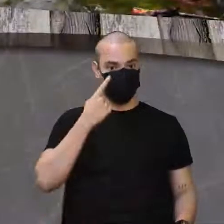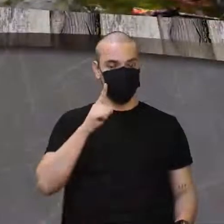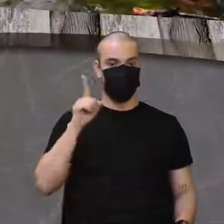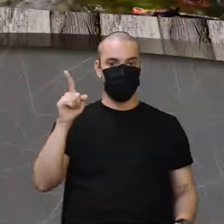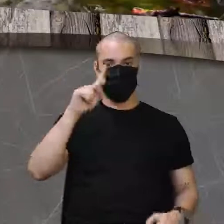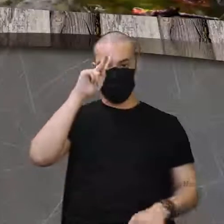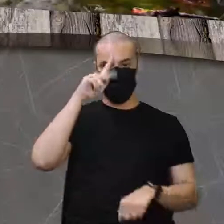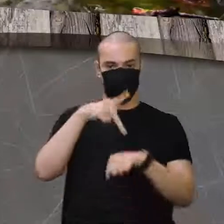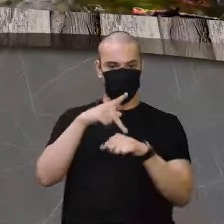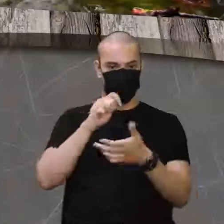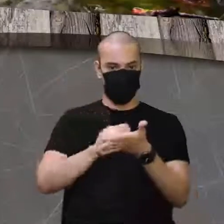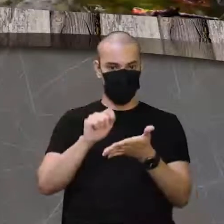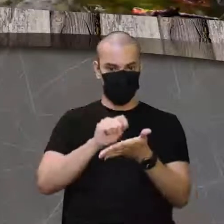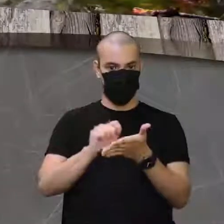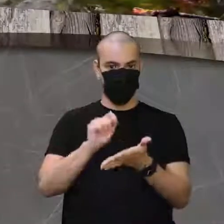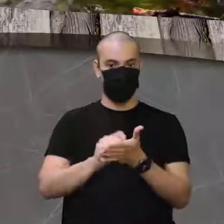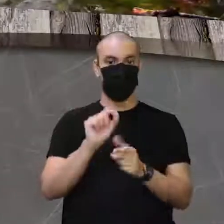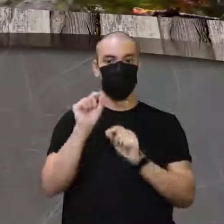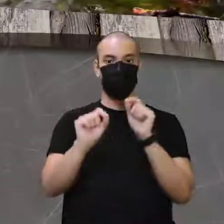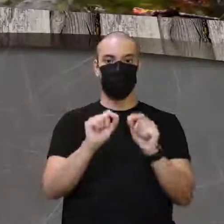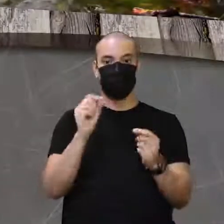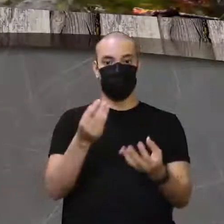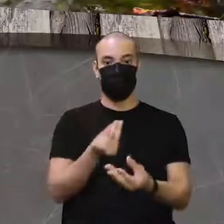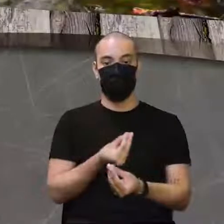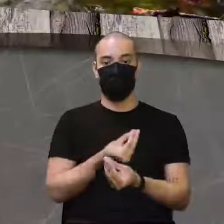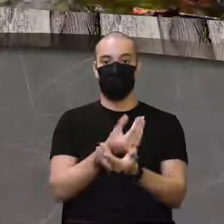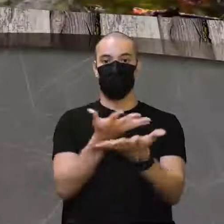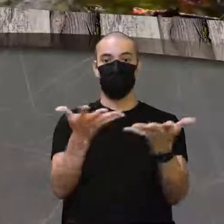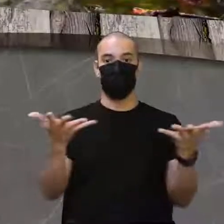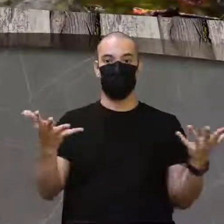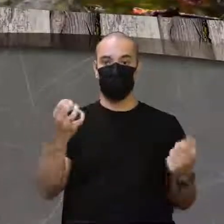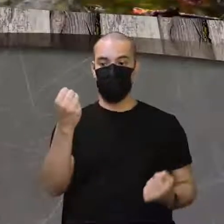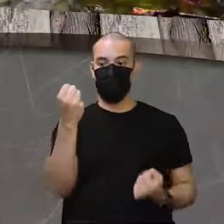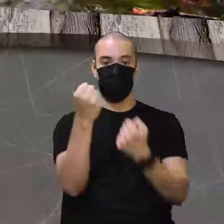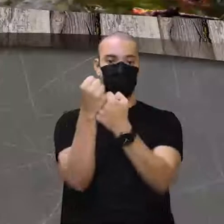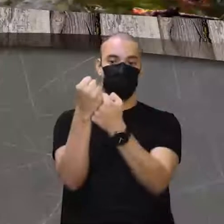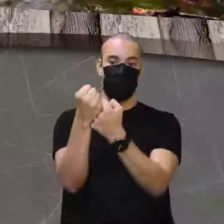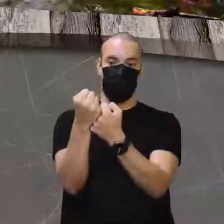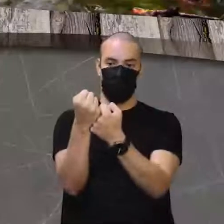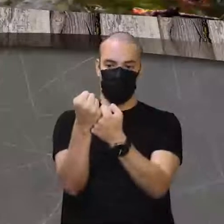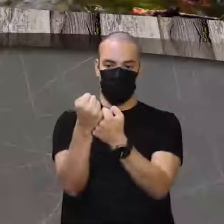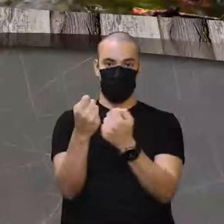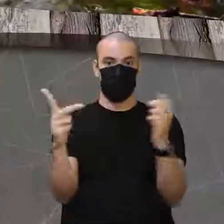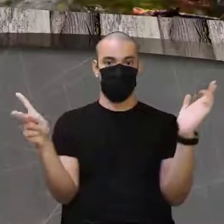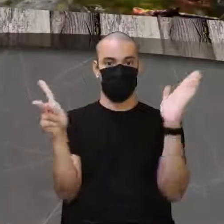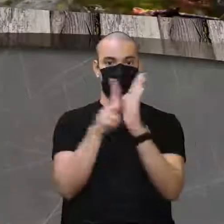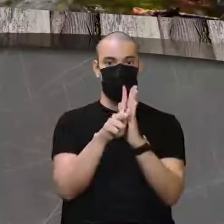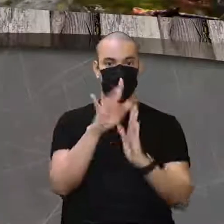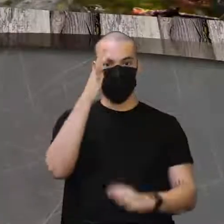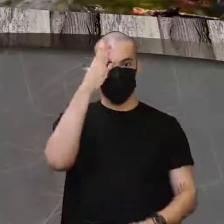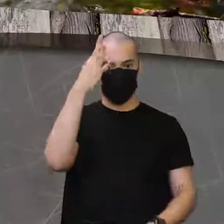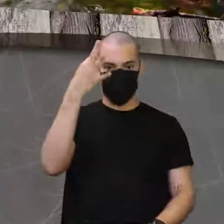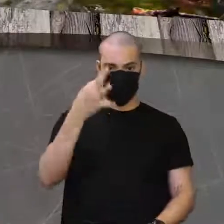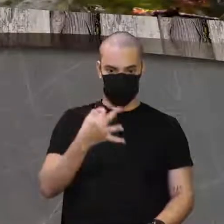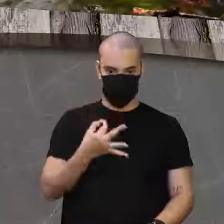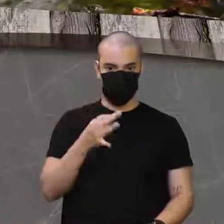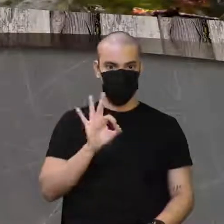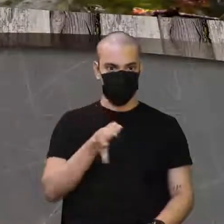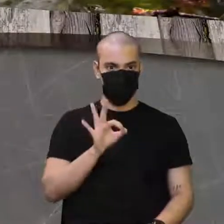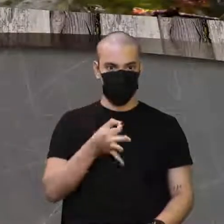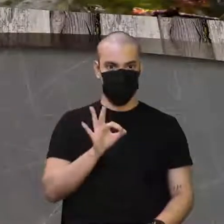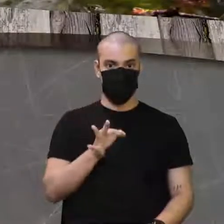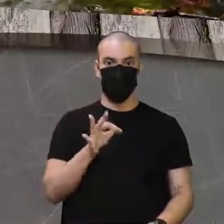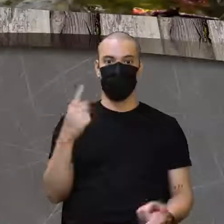Newport, ele foi aquele que deu, né, um suporte aí para essa compreensão, certo?